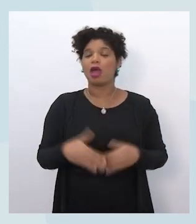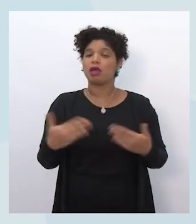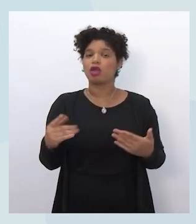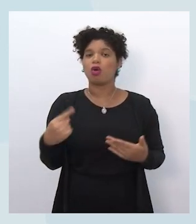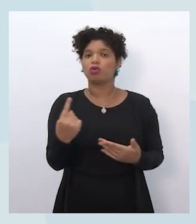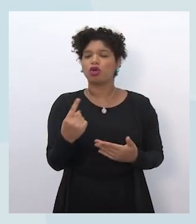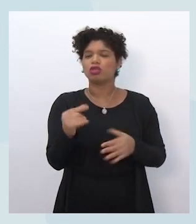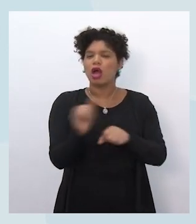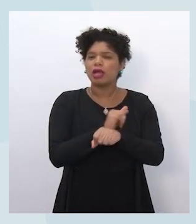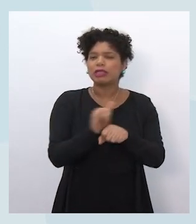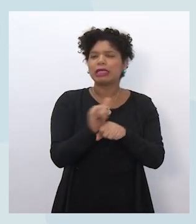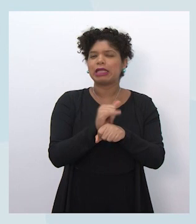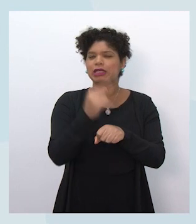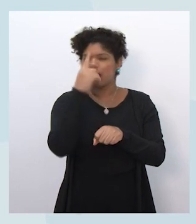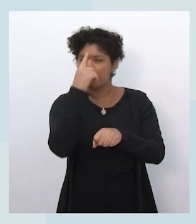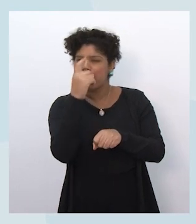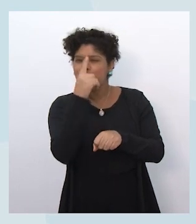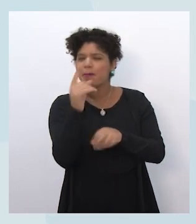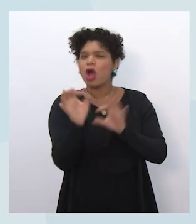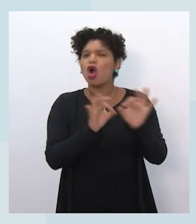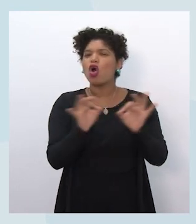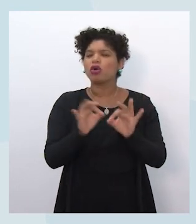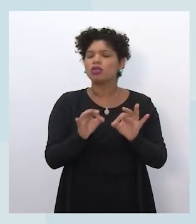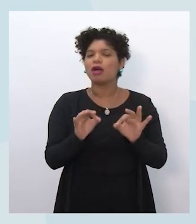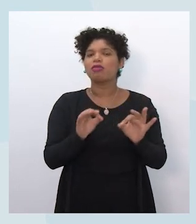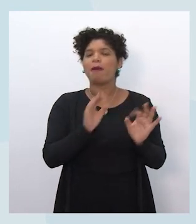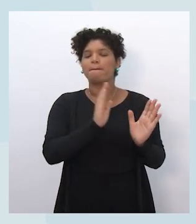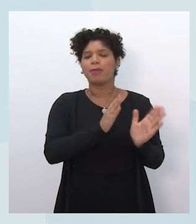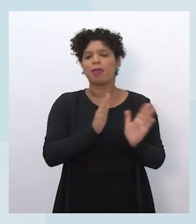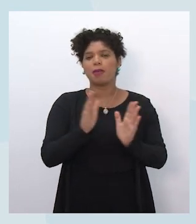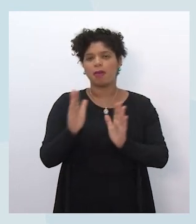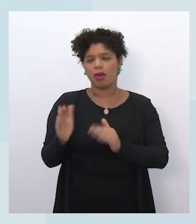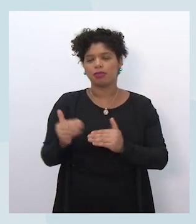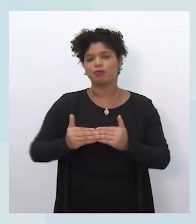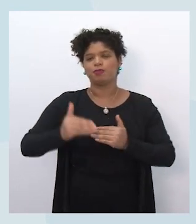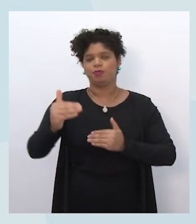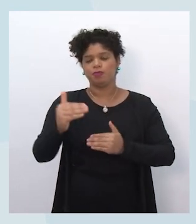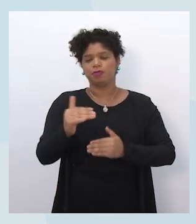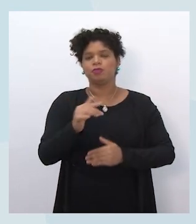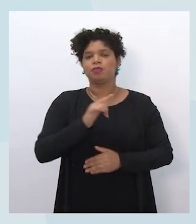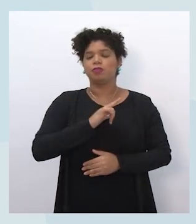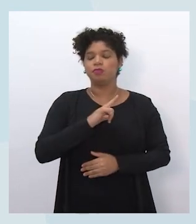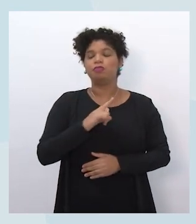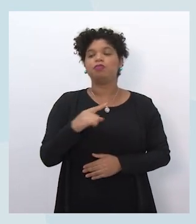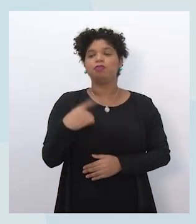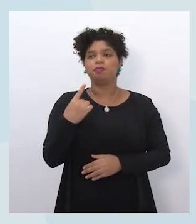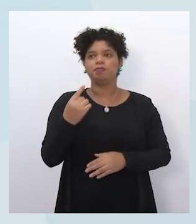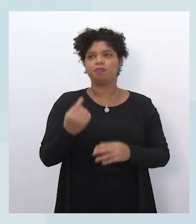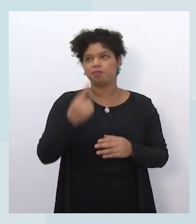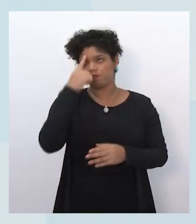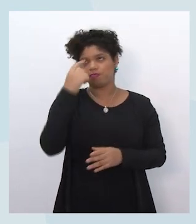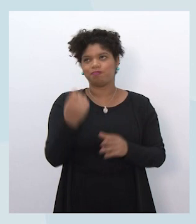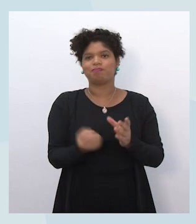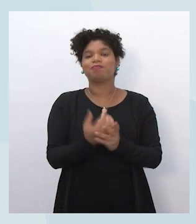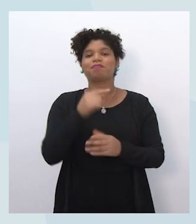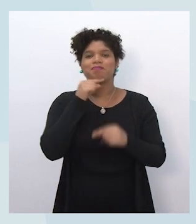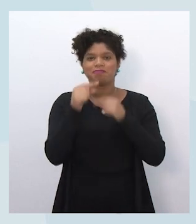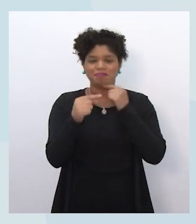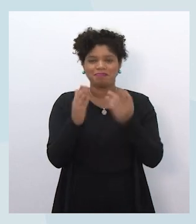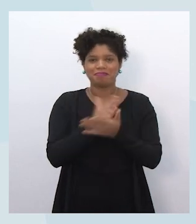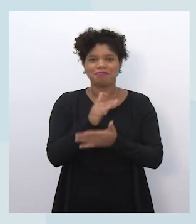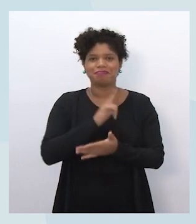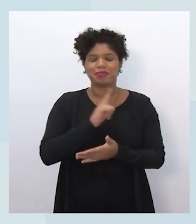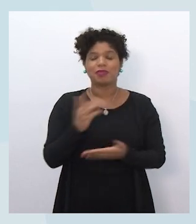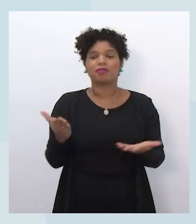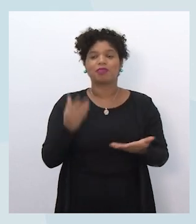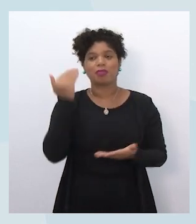como a gente estruturou esse sequenciamento. E ele vai estar, e isso é uma coisa que surgiu muito como dúvida, agora a gente tem um pouco mais